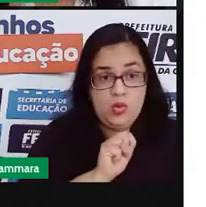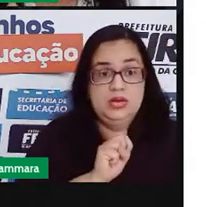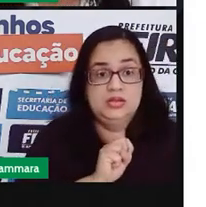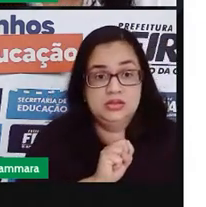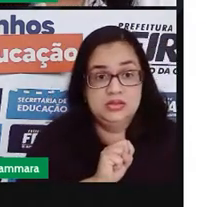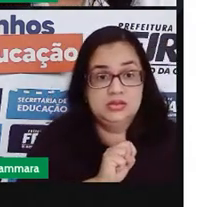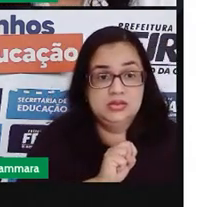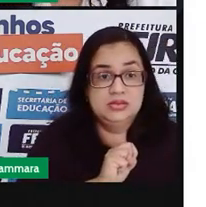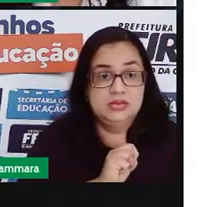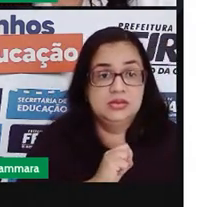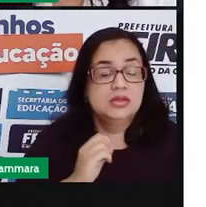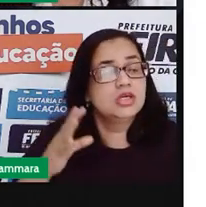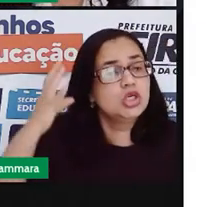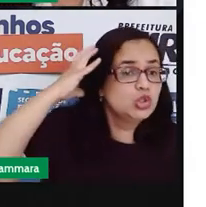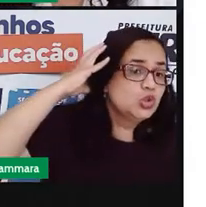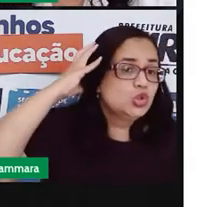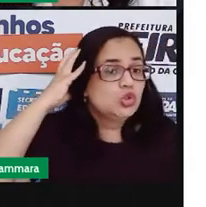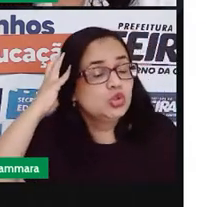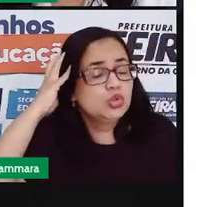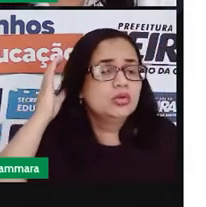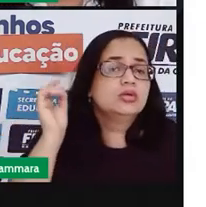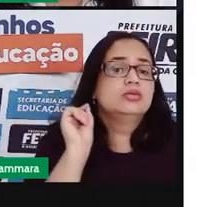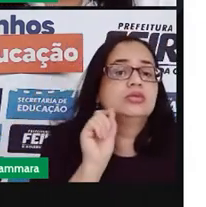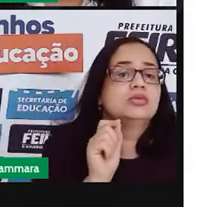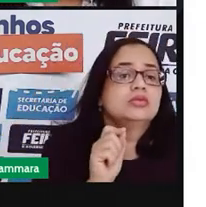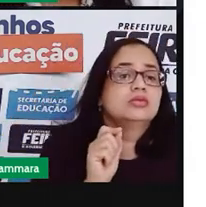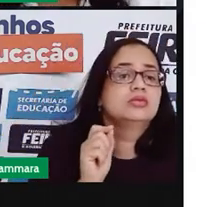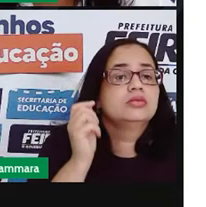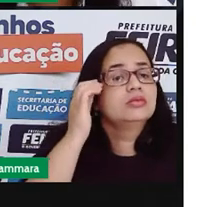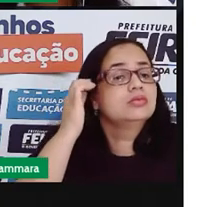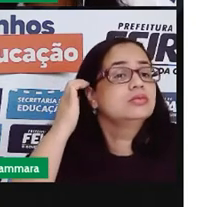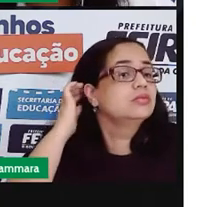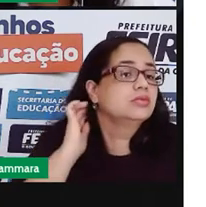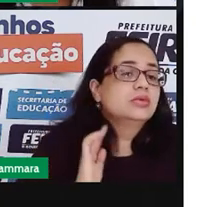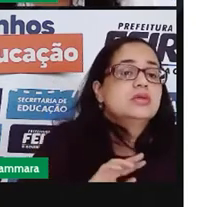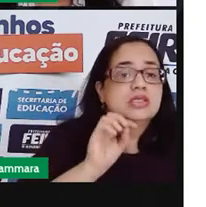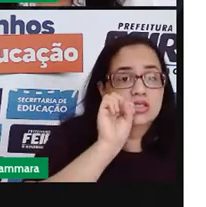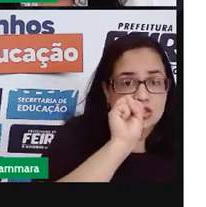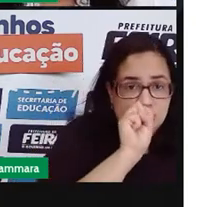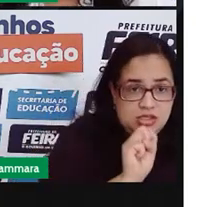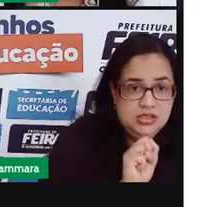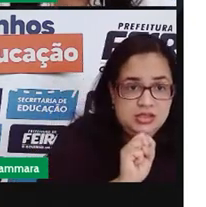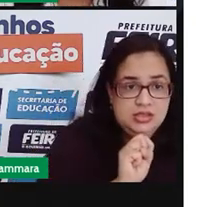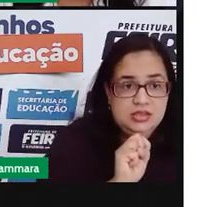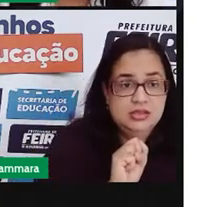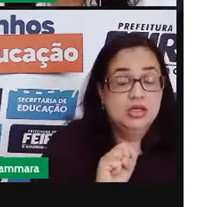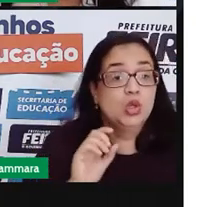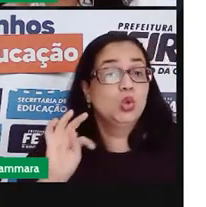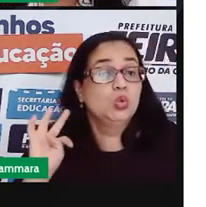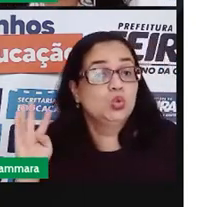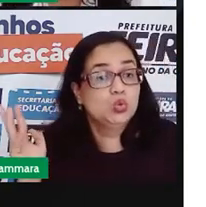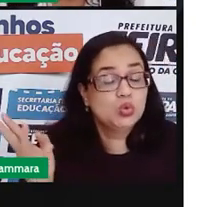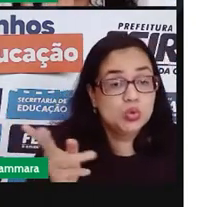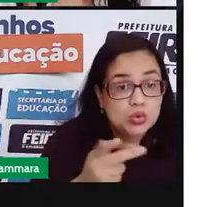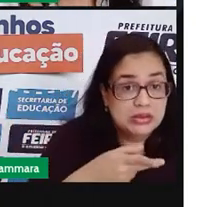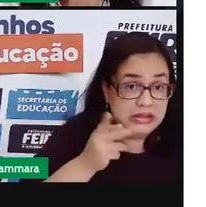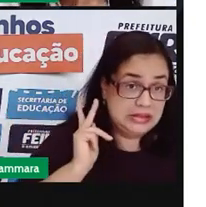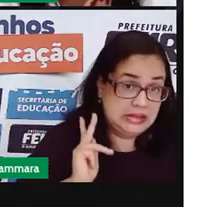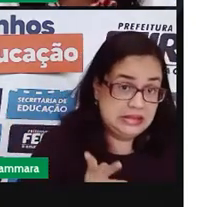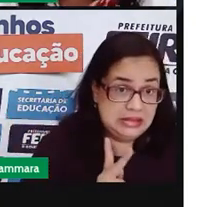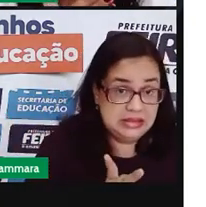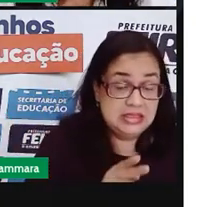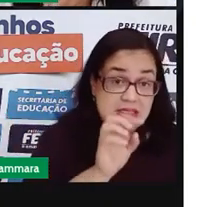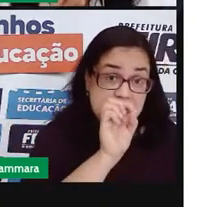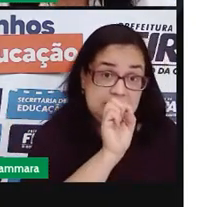O S te responde de quê? De S. Todas as vezes que a